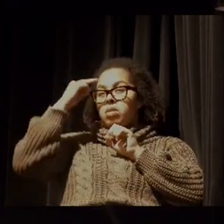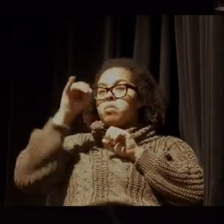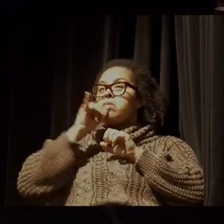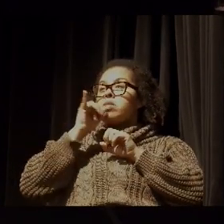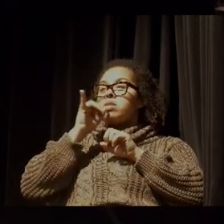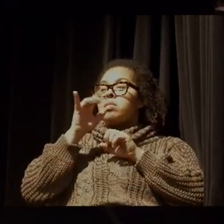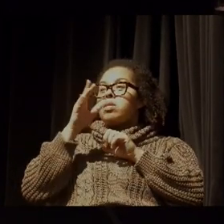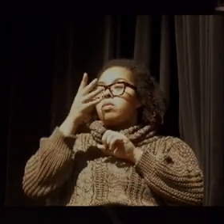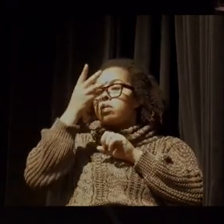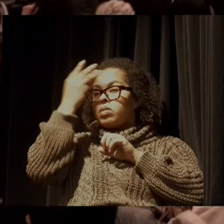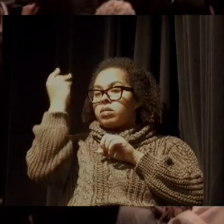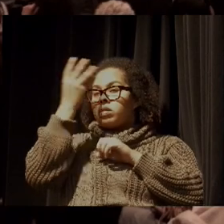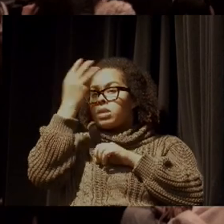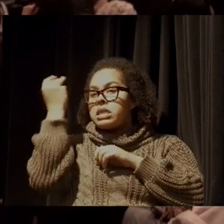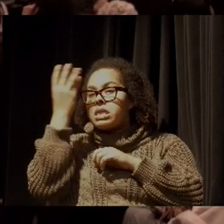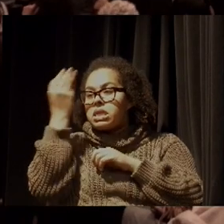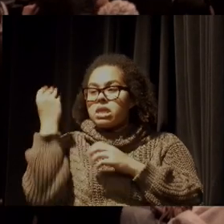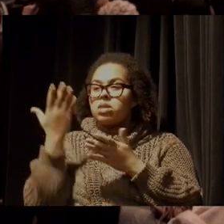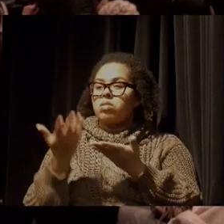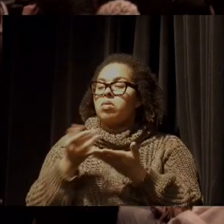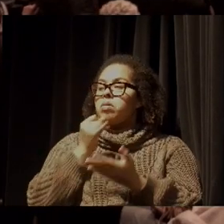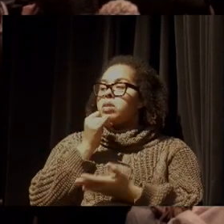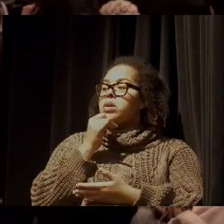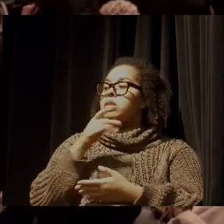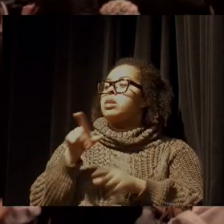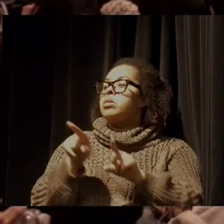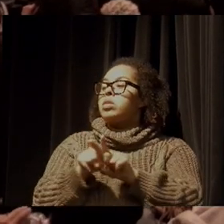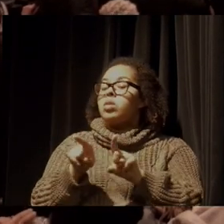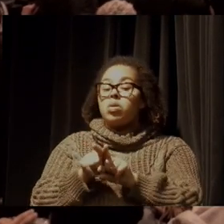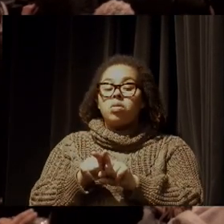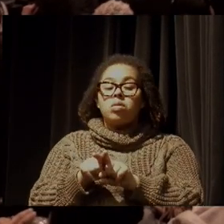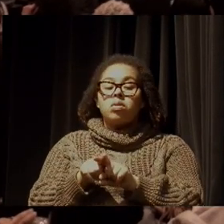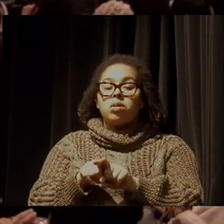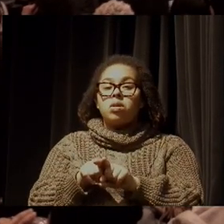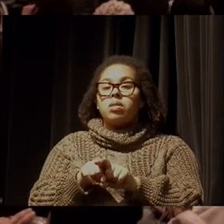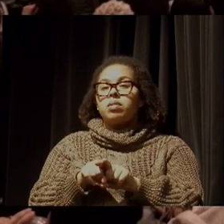Todo mundo lidou de alguma forma e eu fiquei